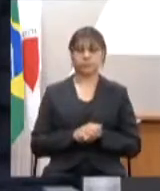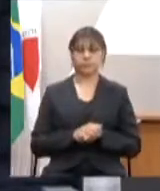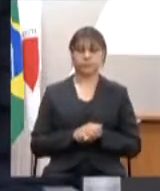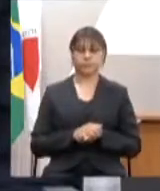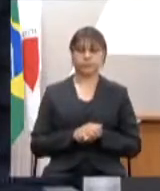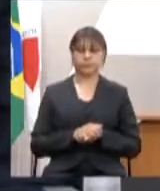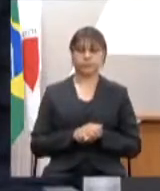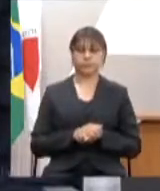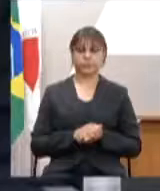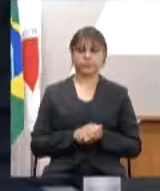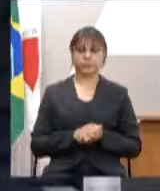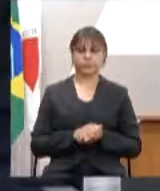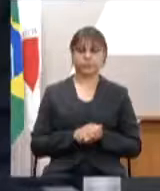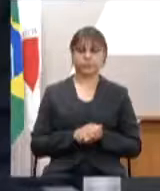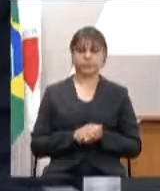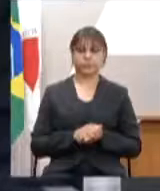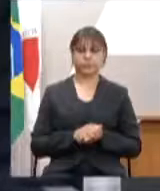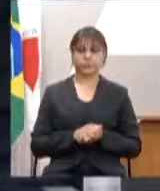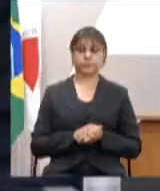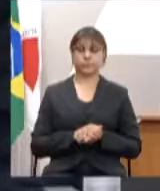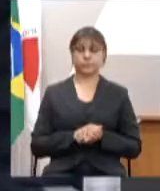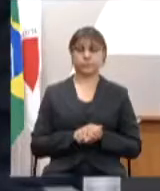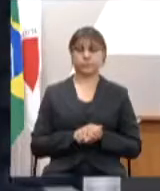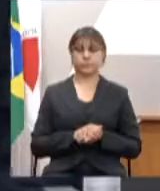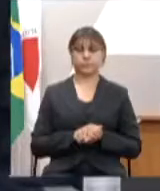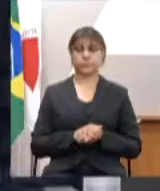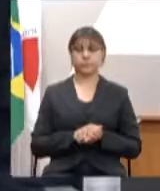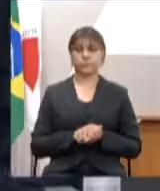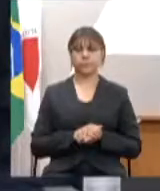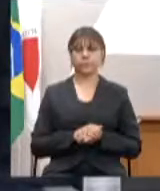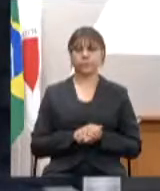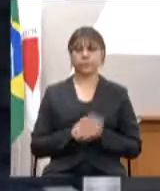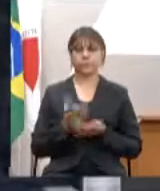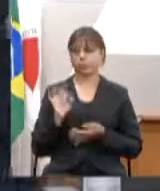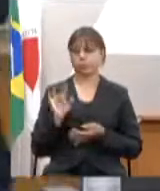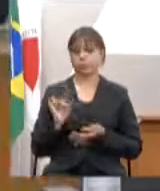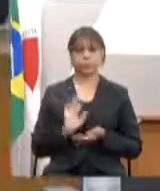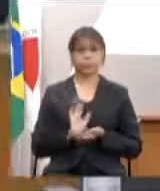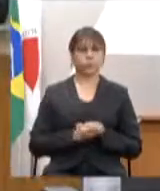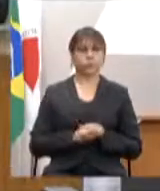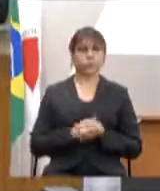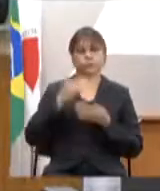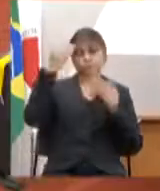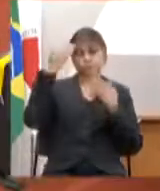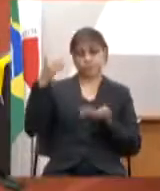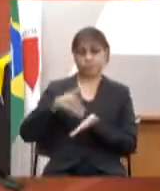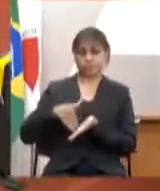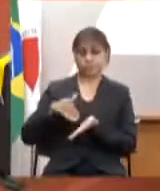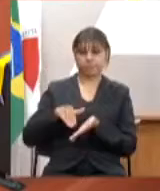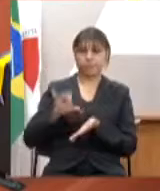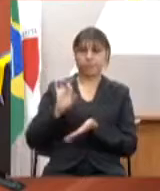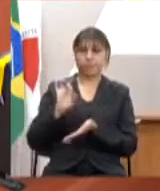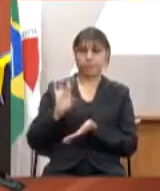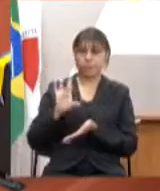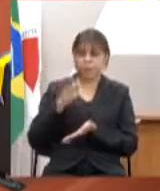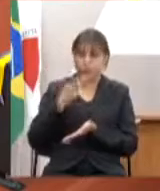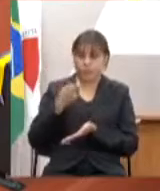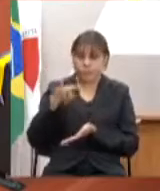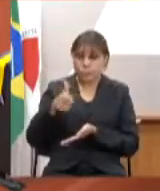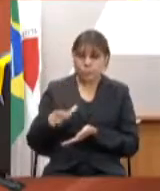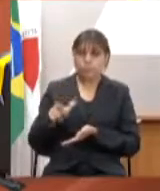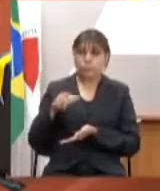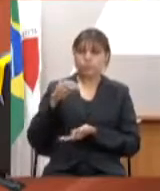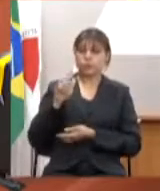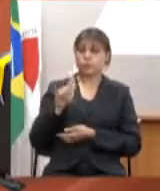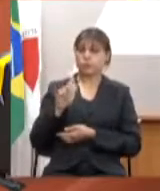sejam executadas então era isso obrigado secretário eu quero só reforçar aqui o geral